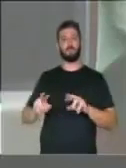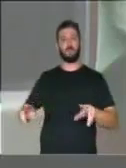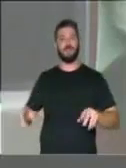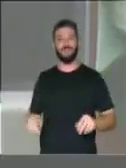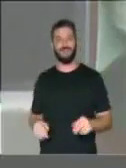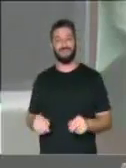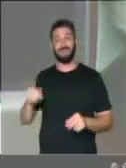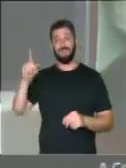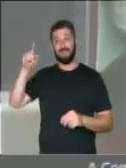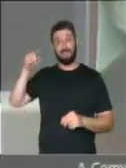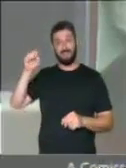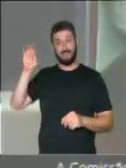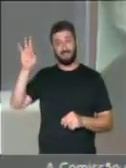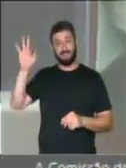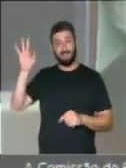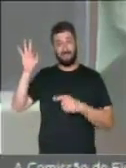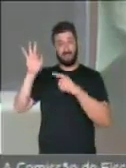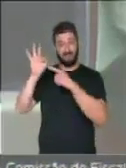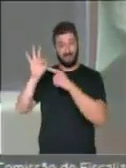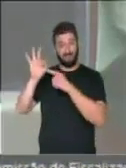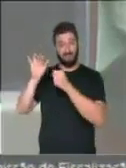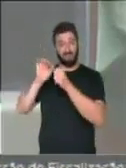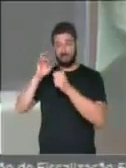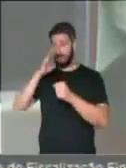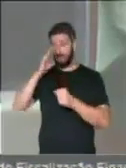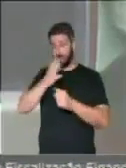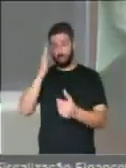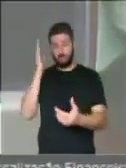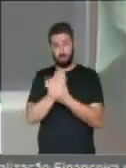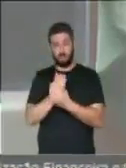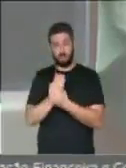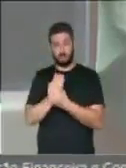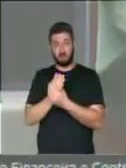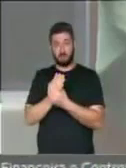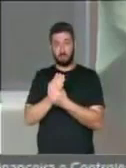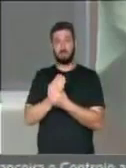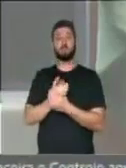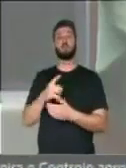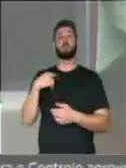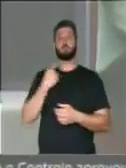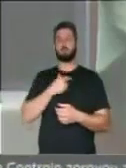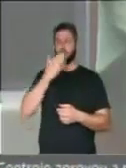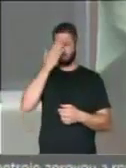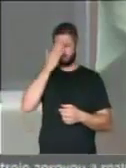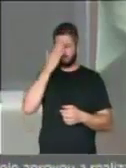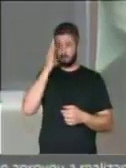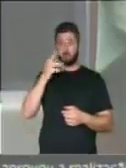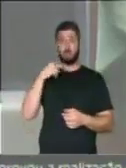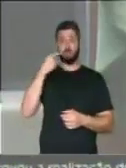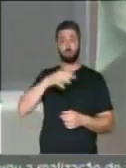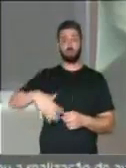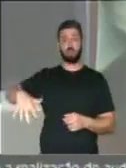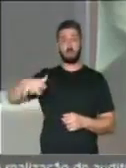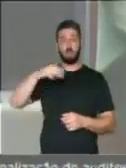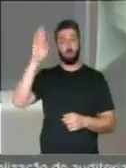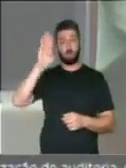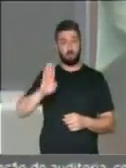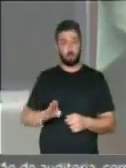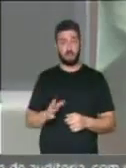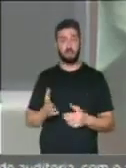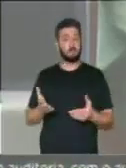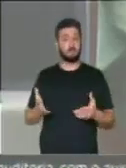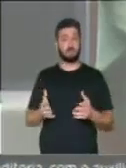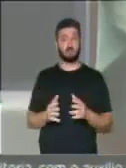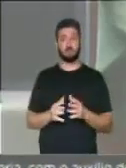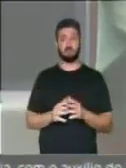Mas quem fez esta denúncia, e lá nós já sabemos, o procurador-geral da